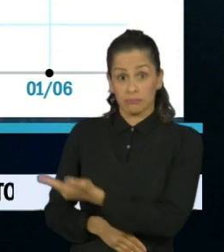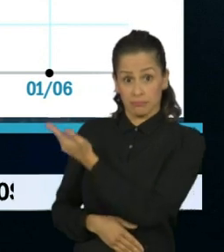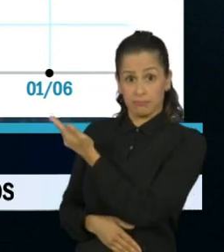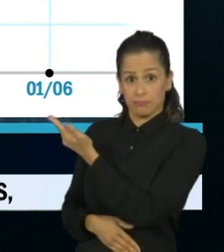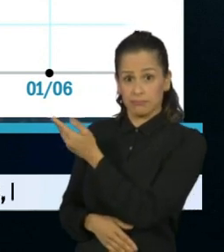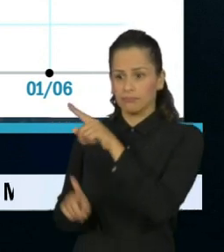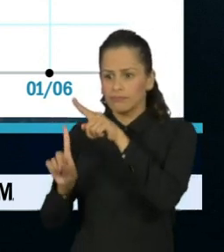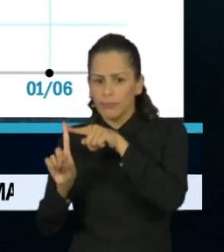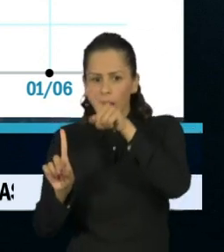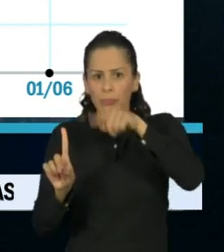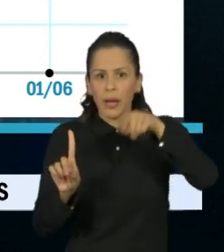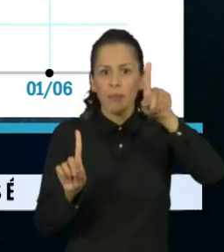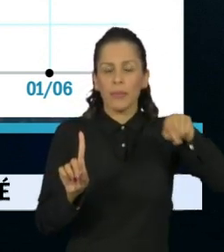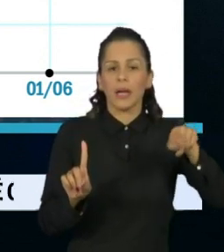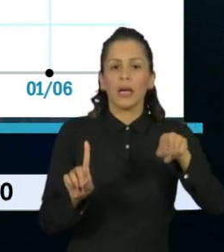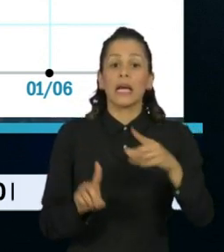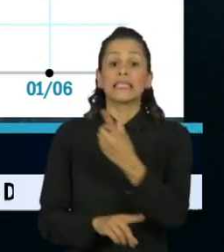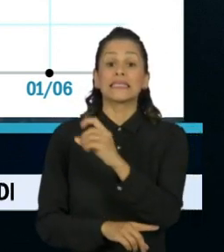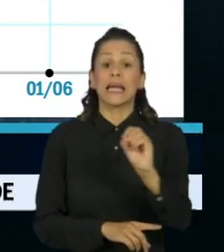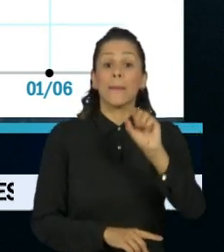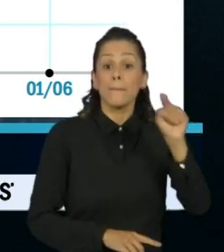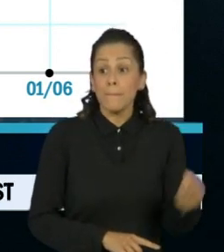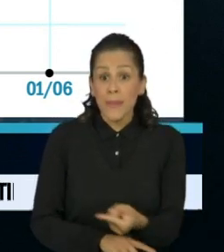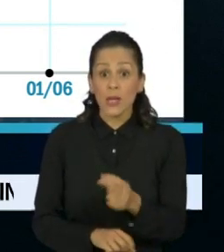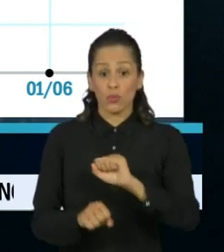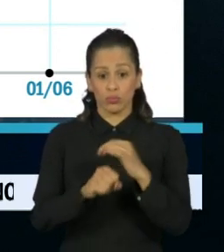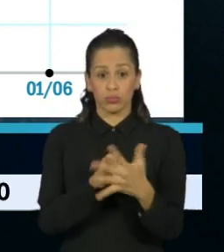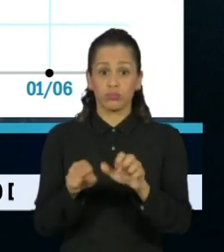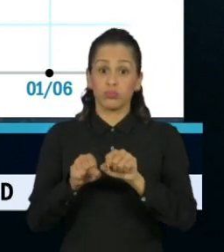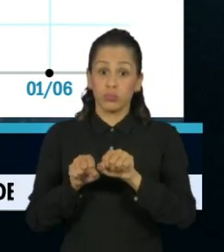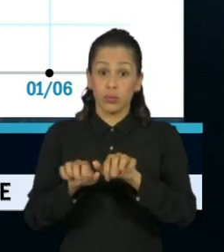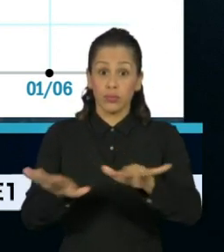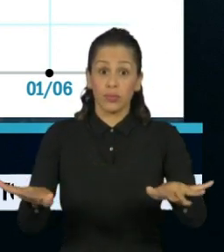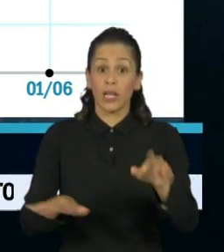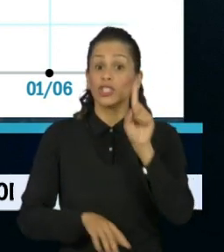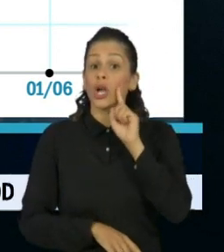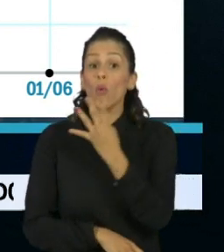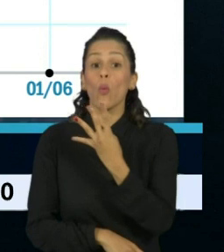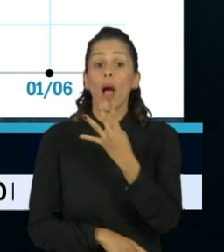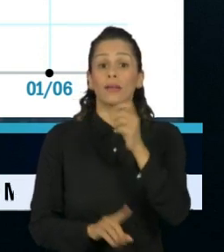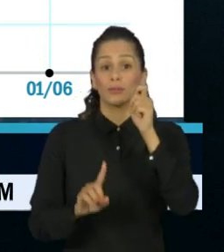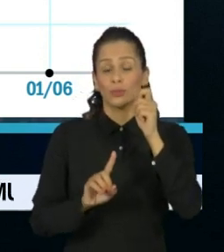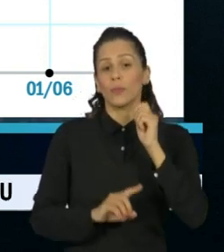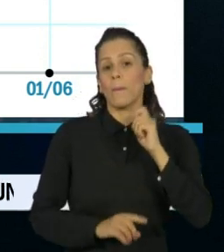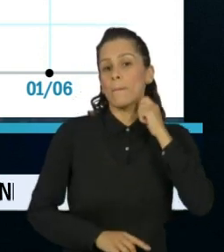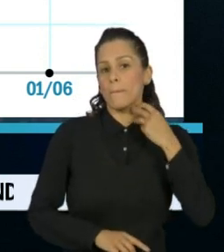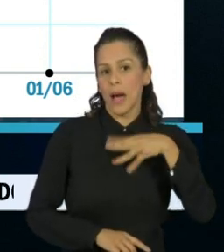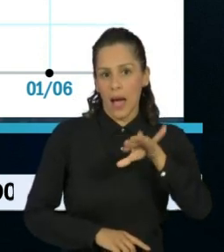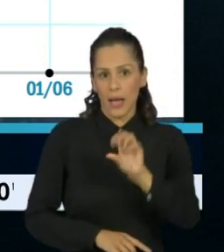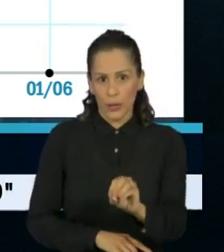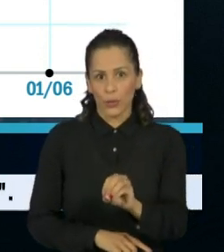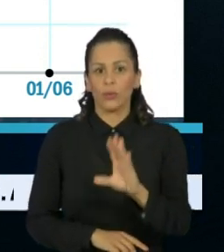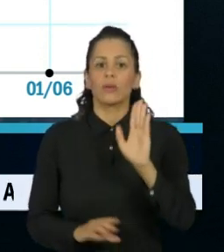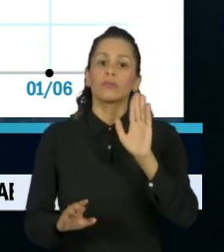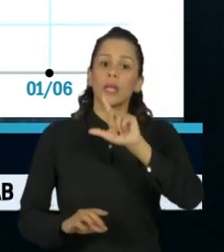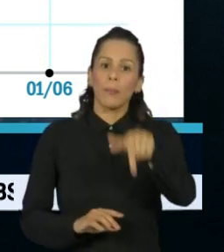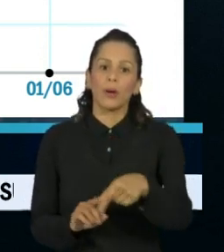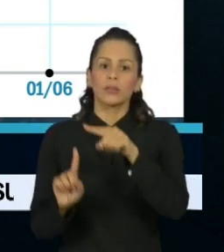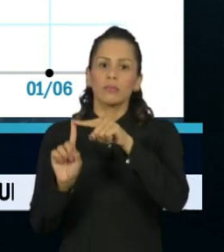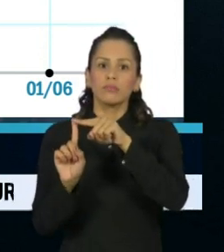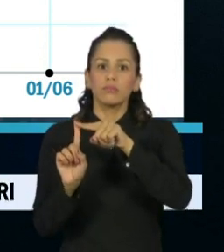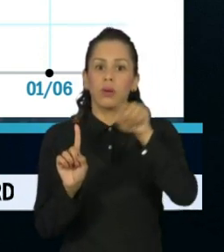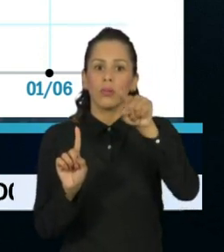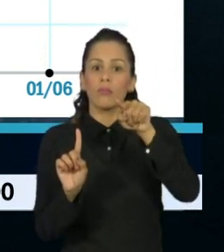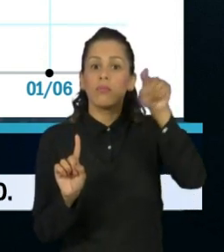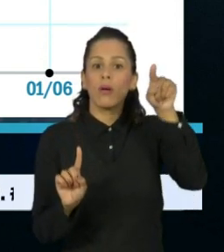atingiu 100 mil casos em 4 de maio. A partir daí, o tempo para somar 100 mil novos registros encurtou de 11 dias para